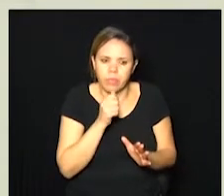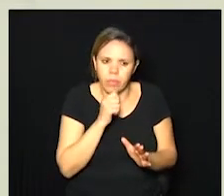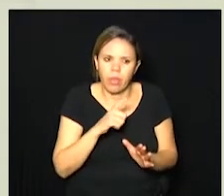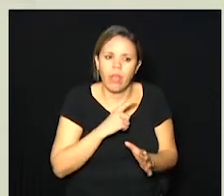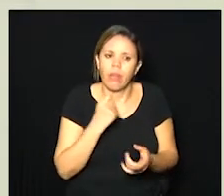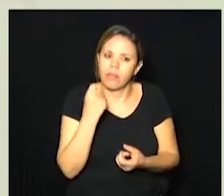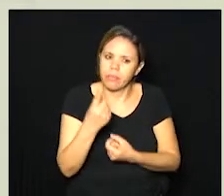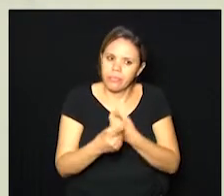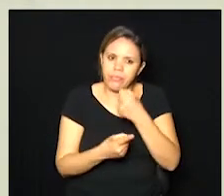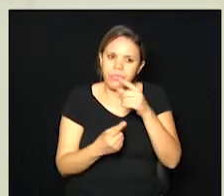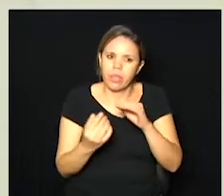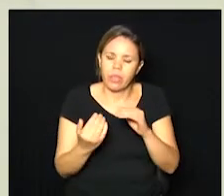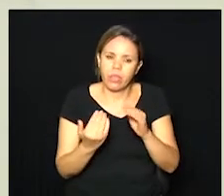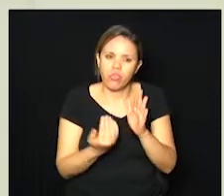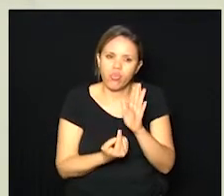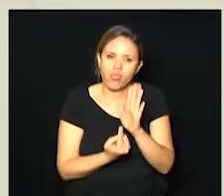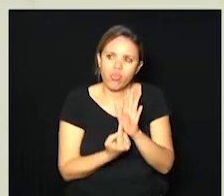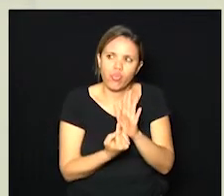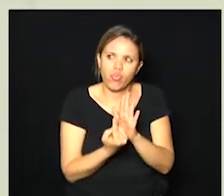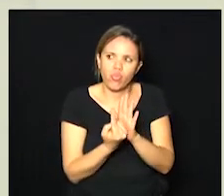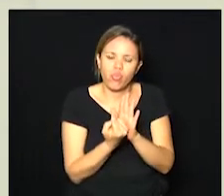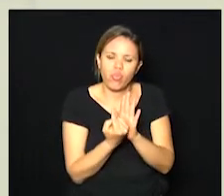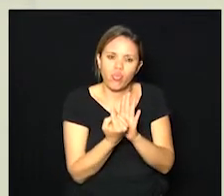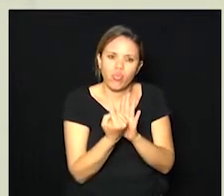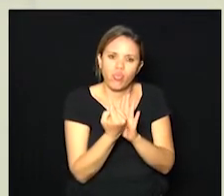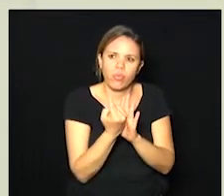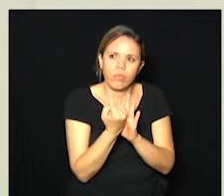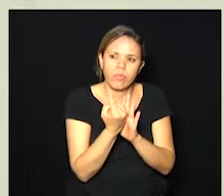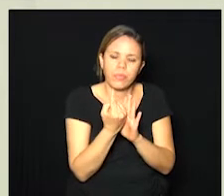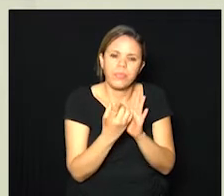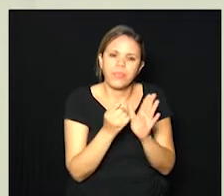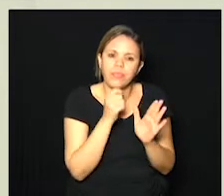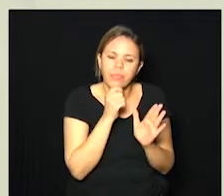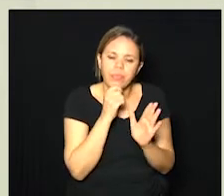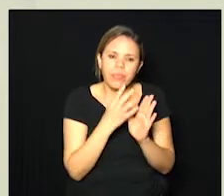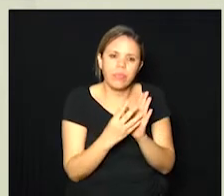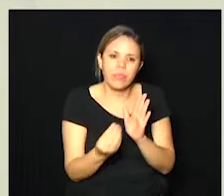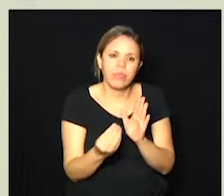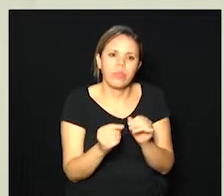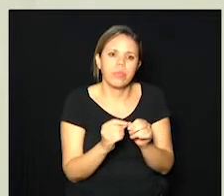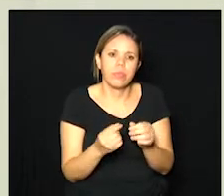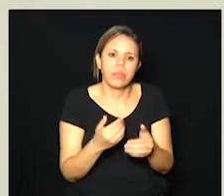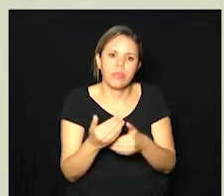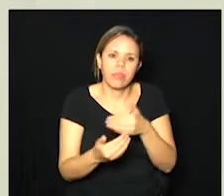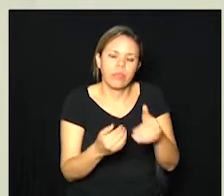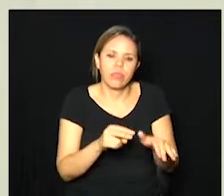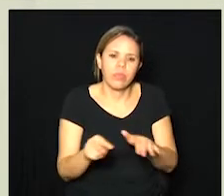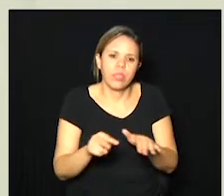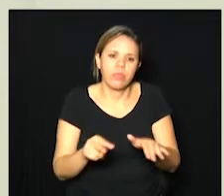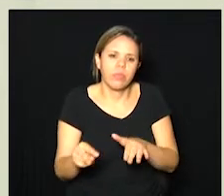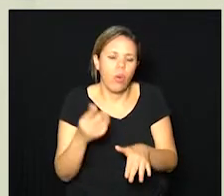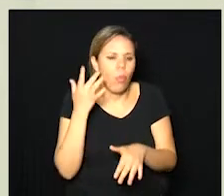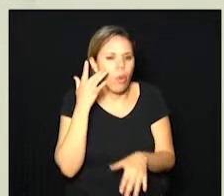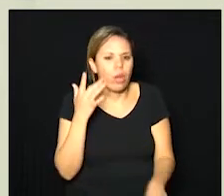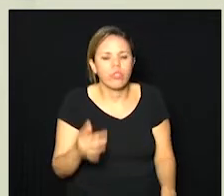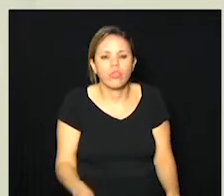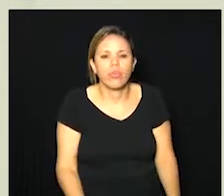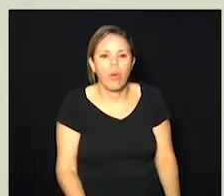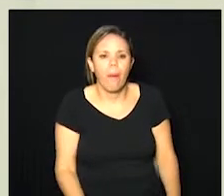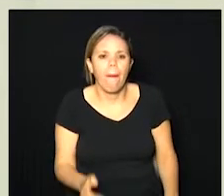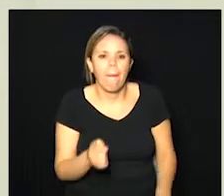alguma ascensão está certo? esse modelo prevê algumas coisas para daqui a algumas semanas mas eu acho um pouco